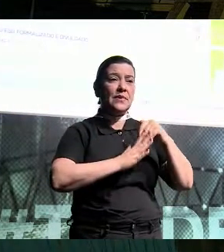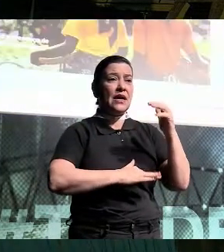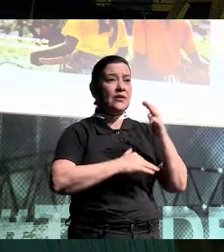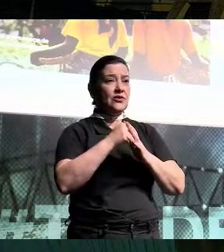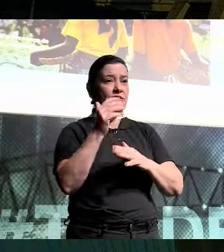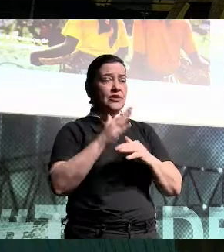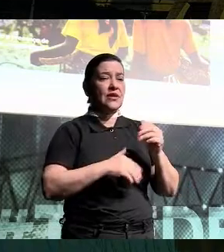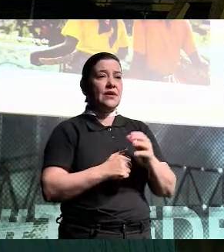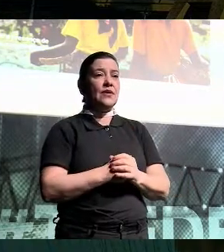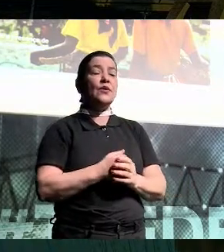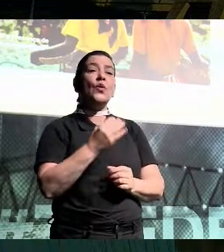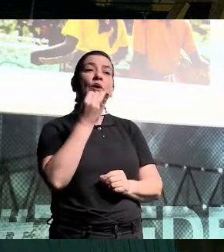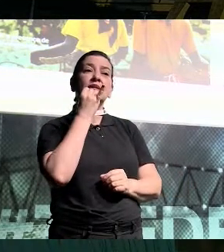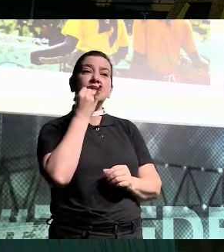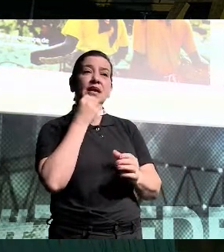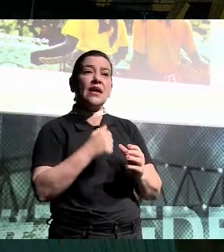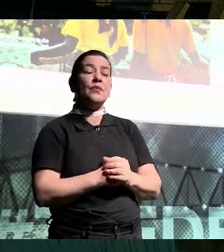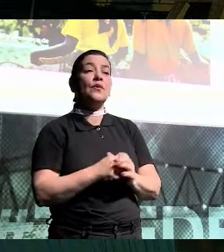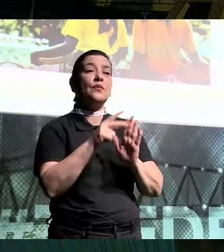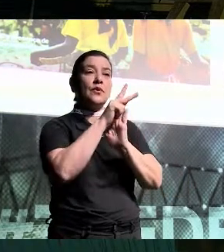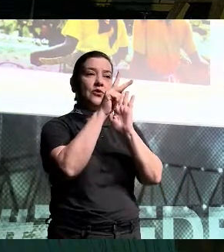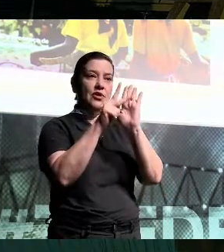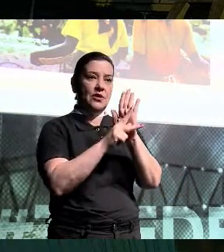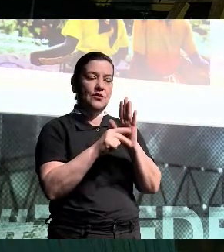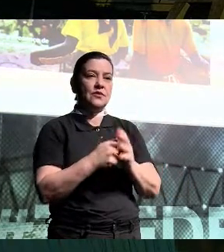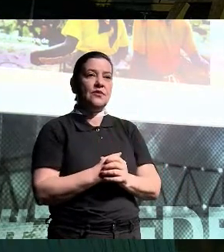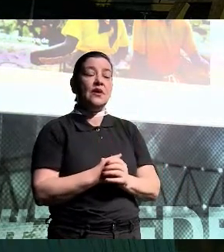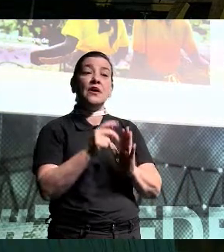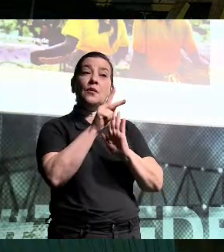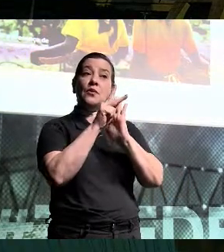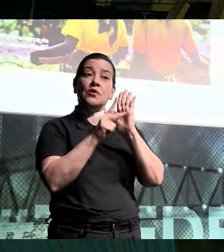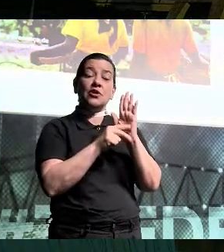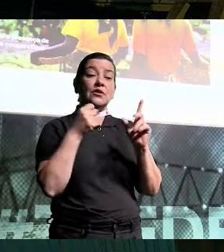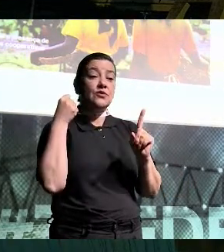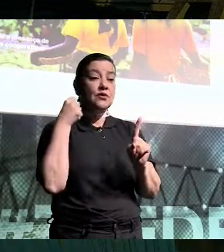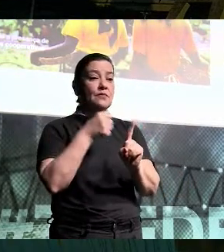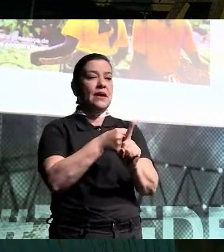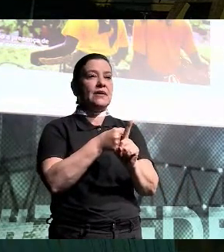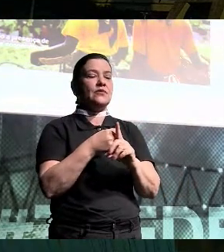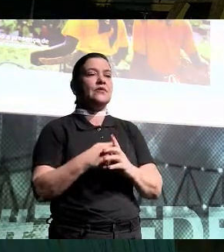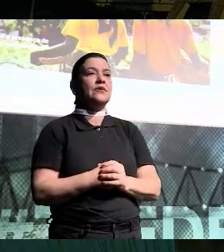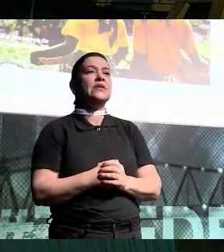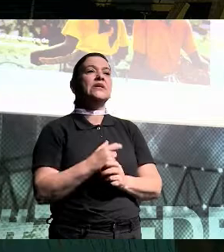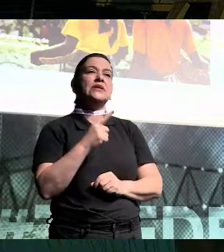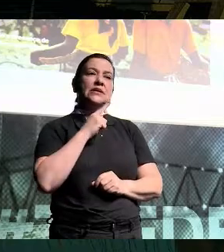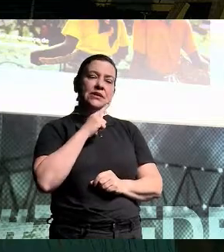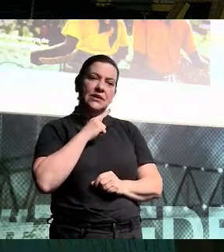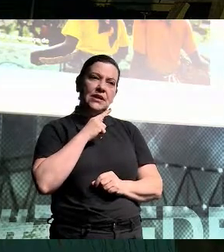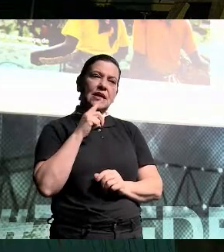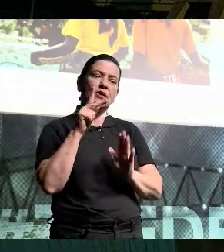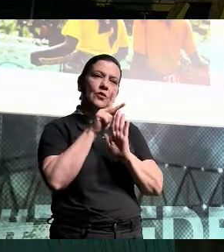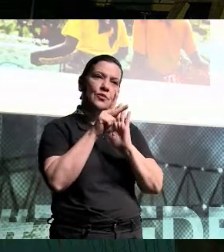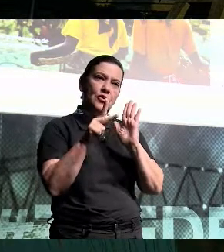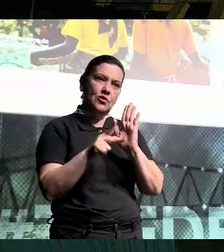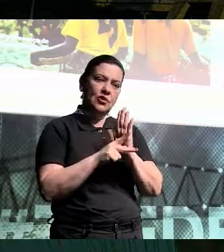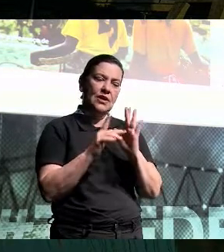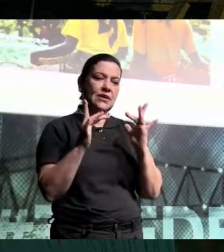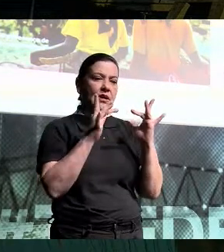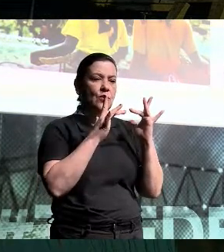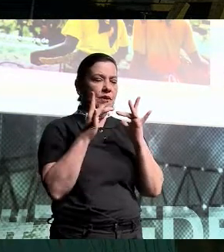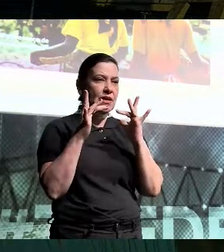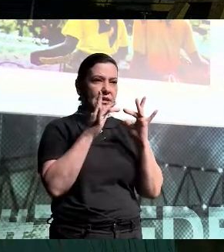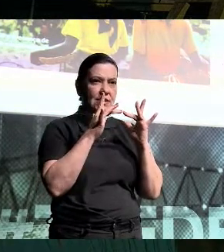Um exemplo é o exemplo de projetos, projetos de impacto. A gente tem um projeto dentro de casa que chama Conexão